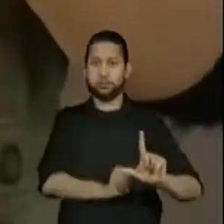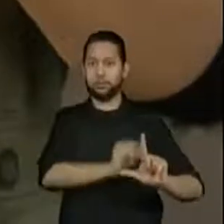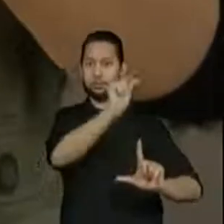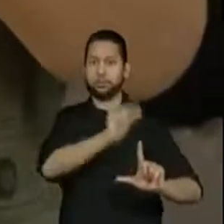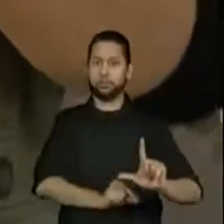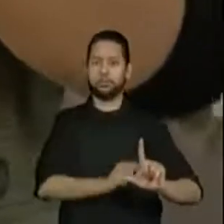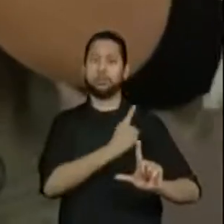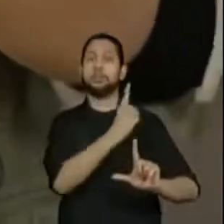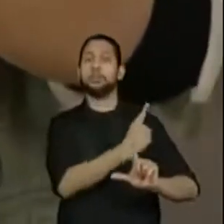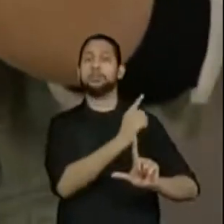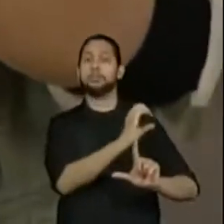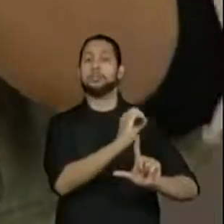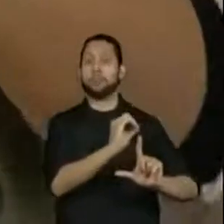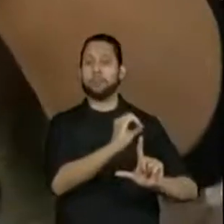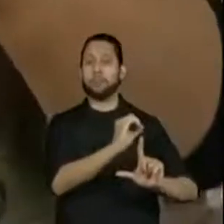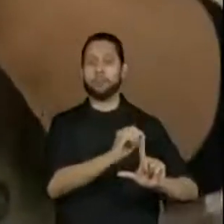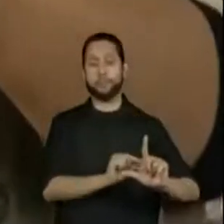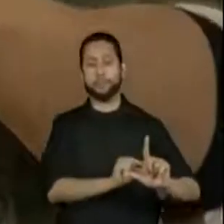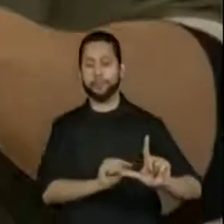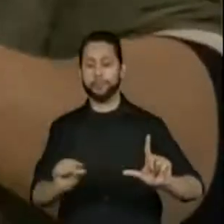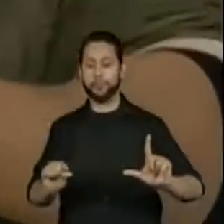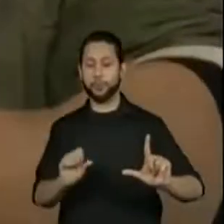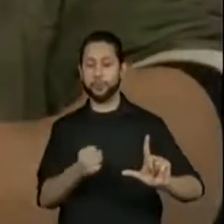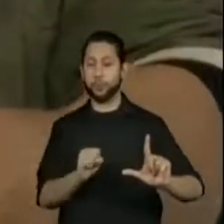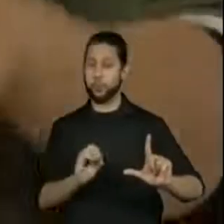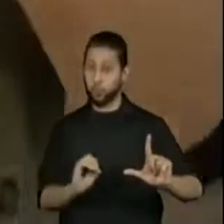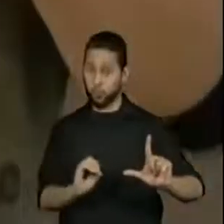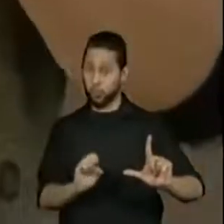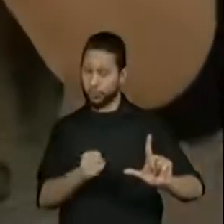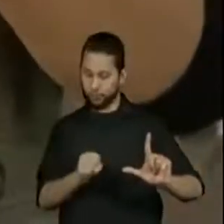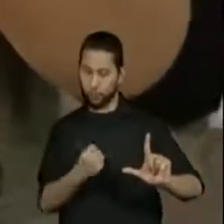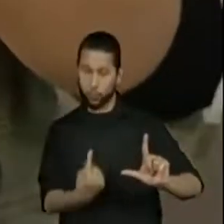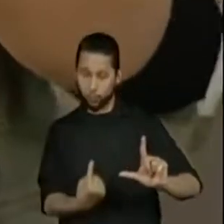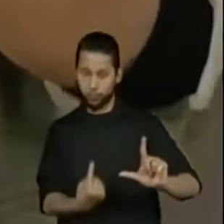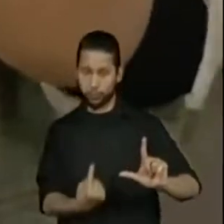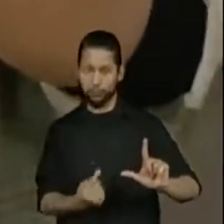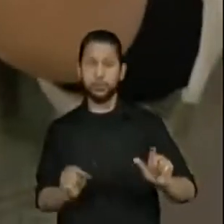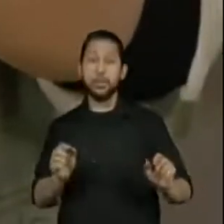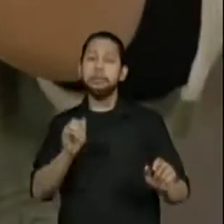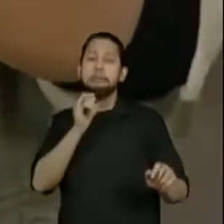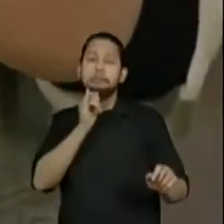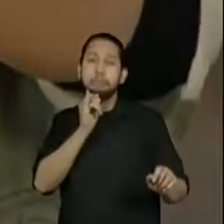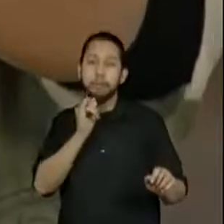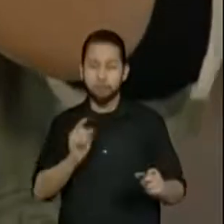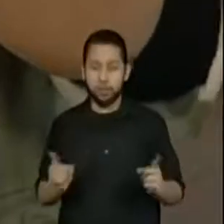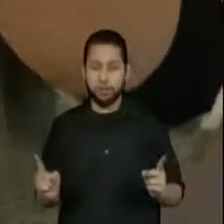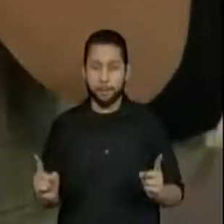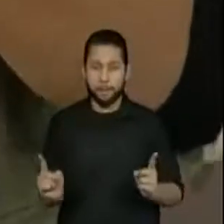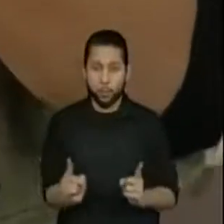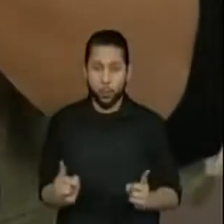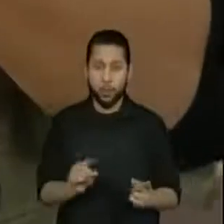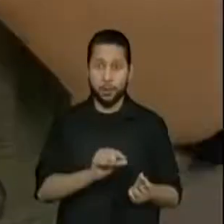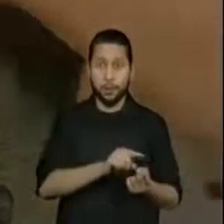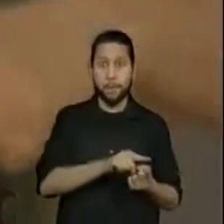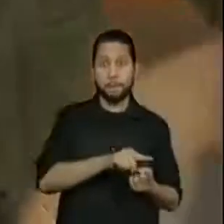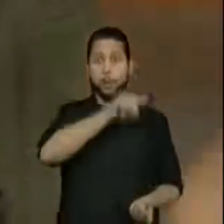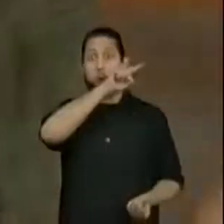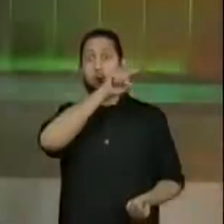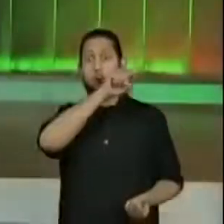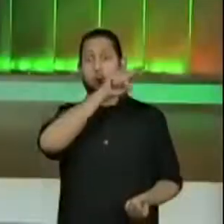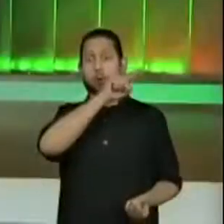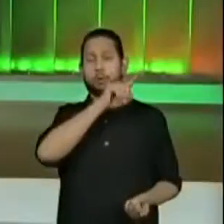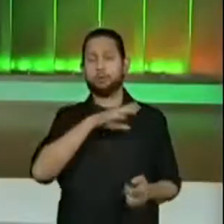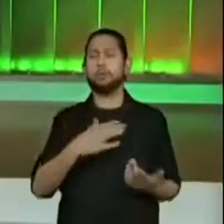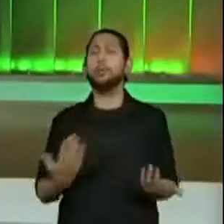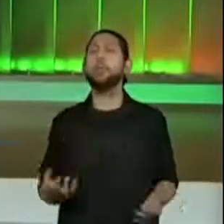e aqui tem 81, quer dizer, essa parte é maior e essa é menor, qual é o formato,